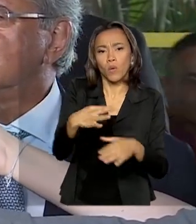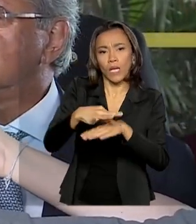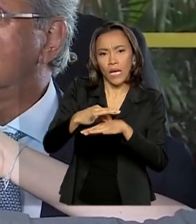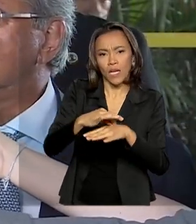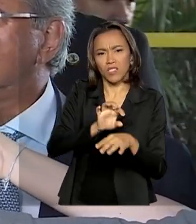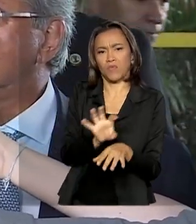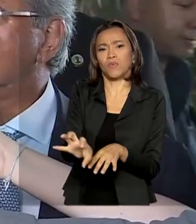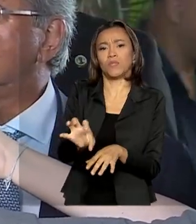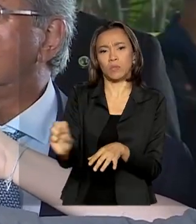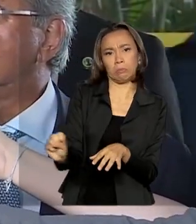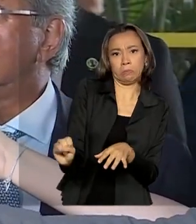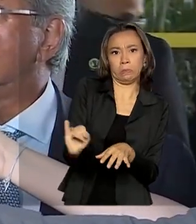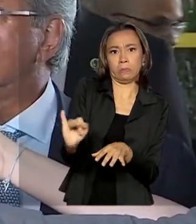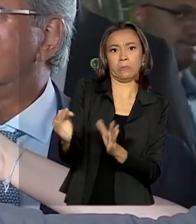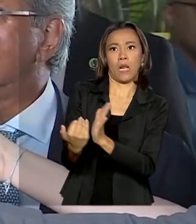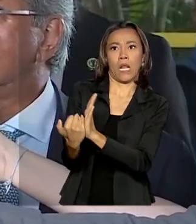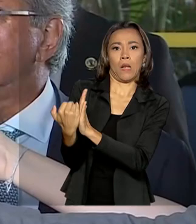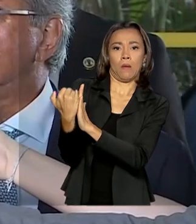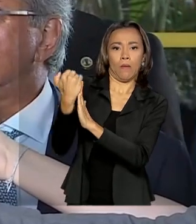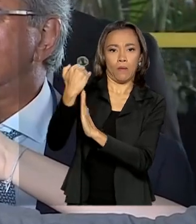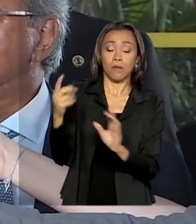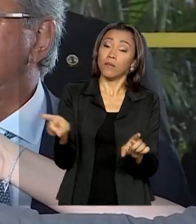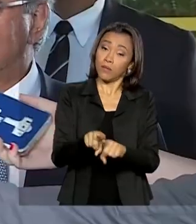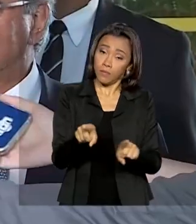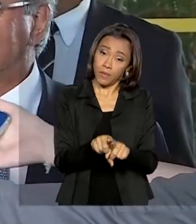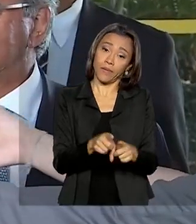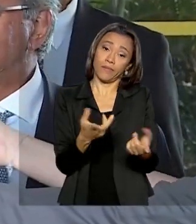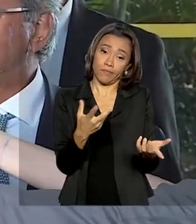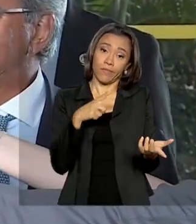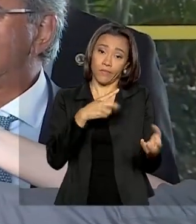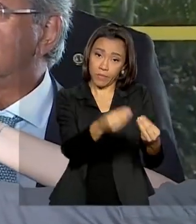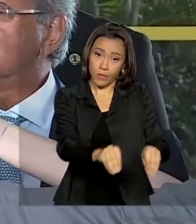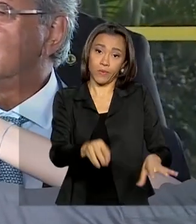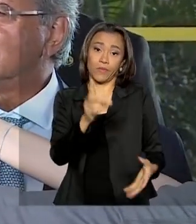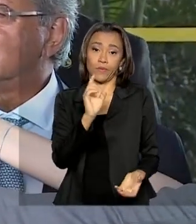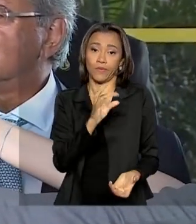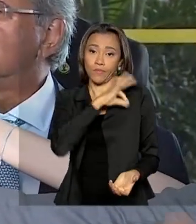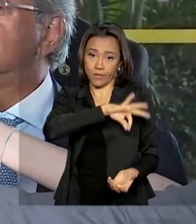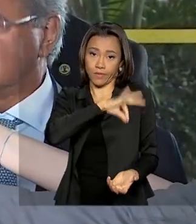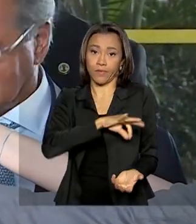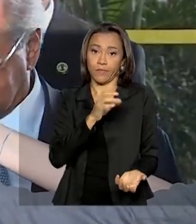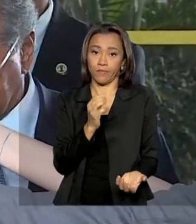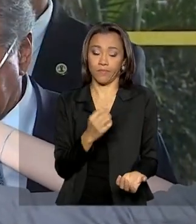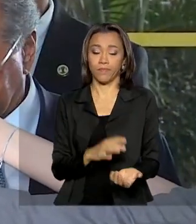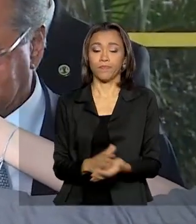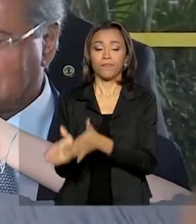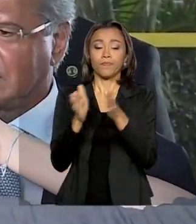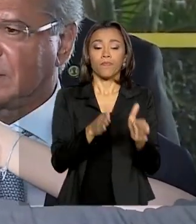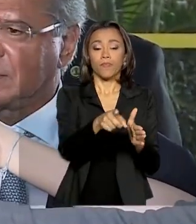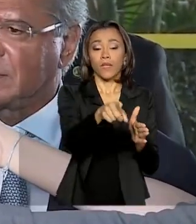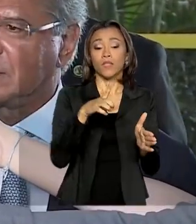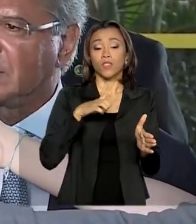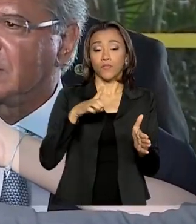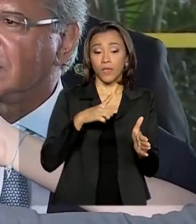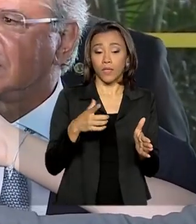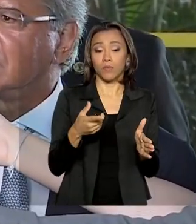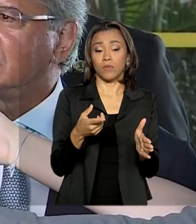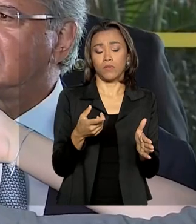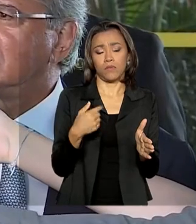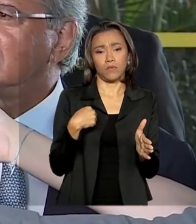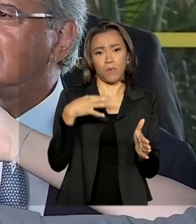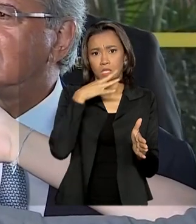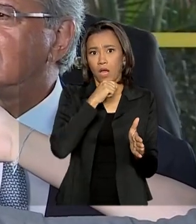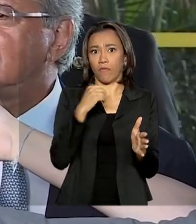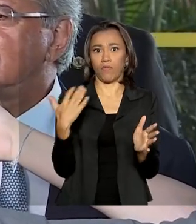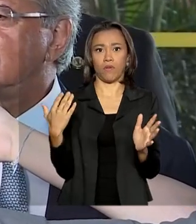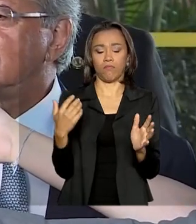na inflação e, consequentemente, no aumento do mínimo. Nós tivemos uma inflação atípica em dezembro, não esperar que fosse tão alta